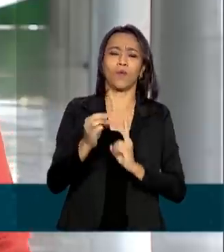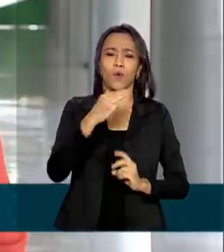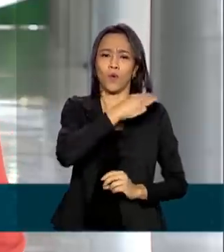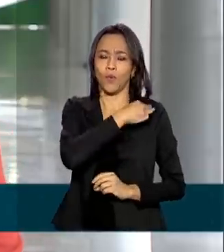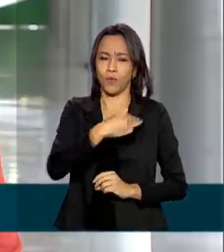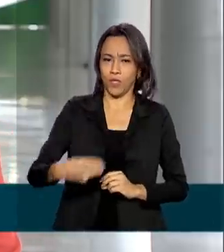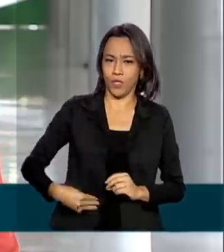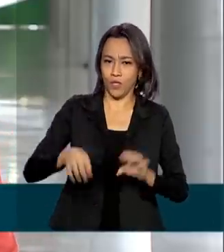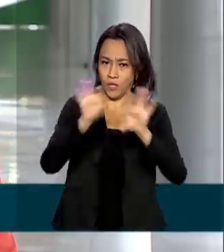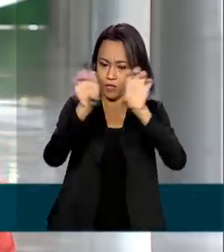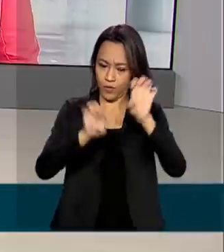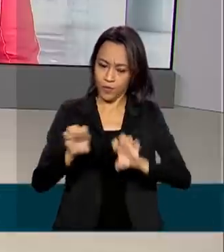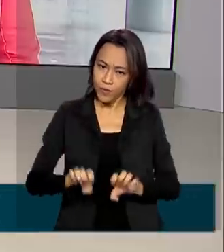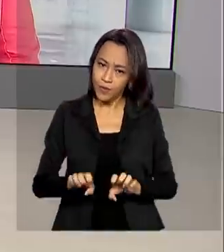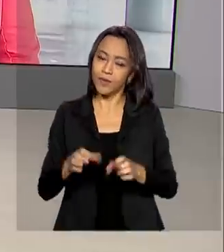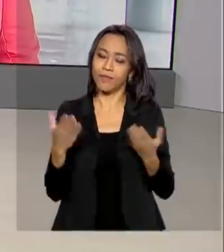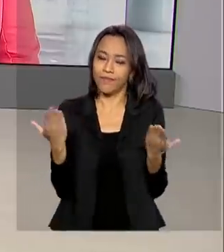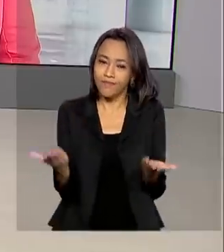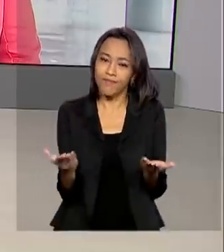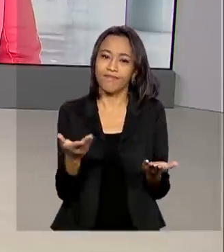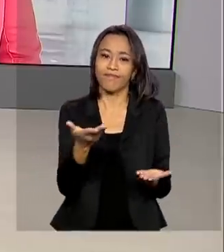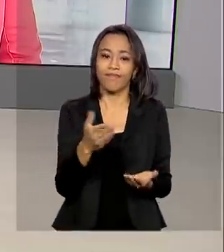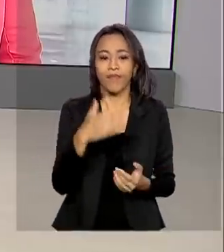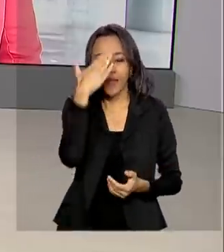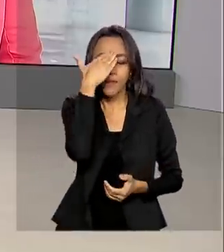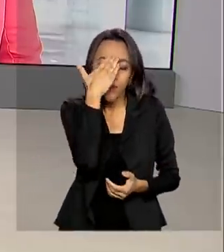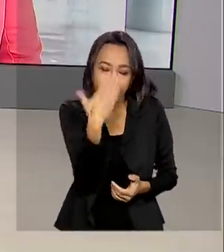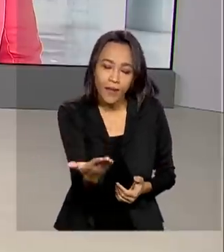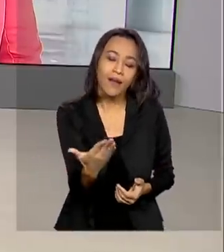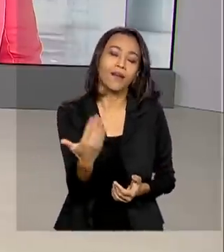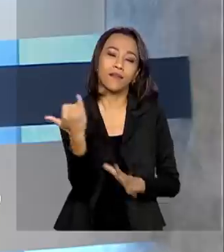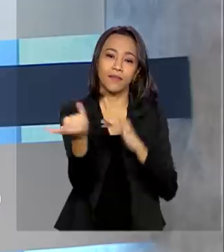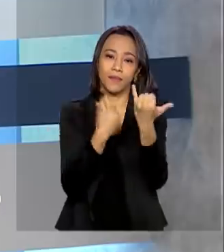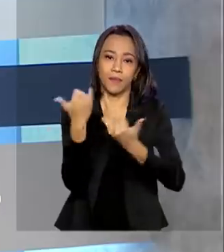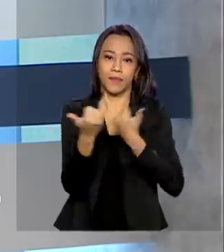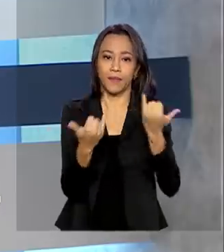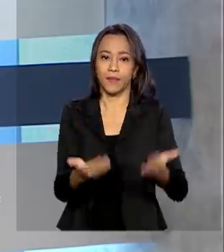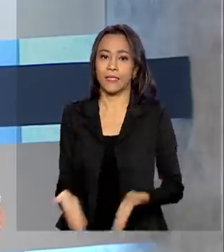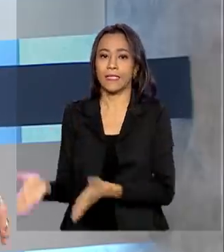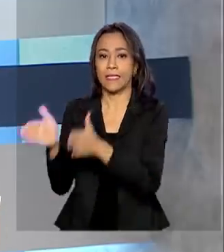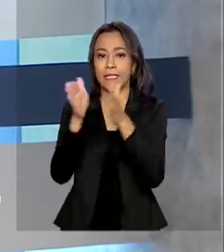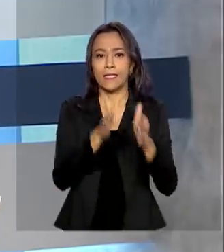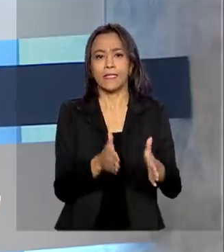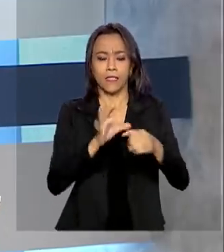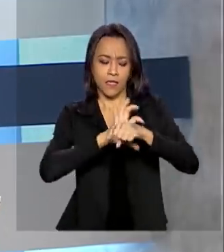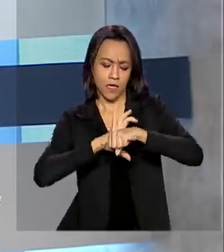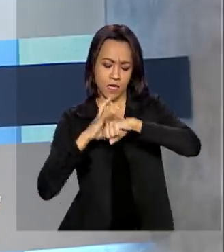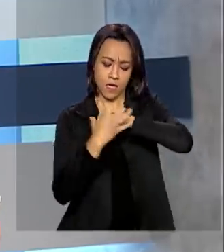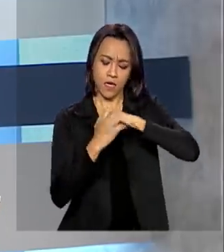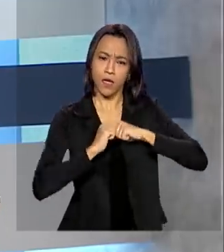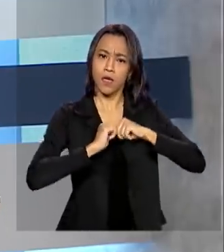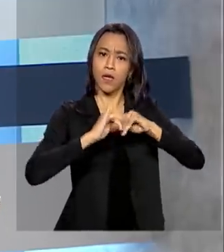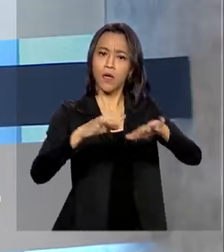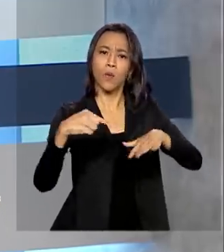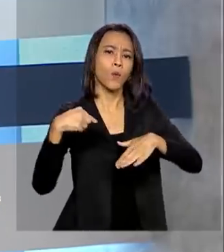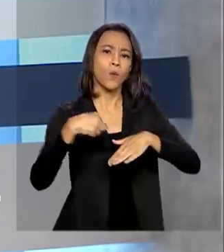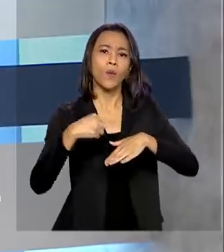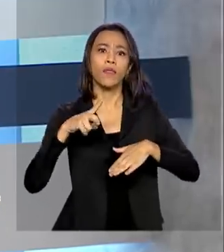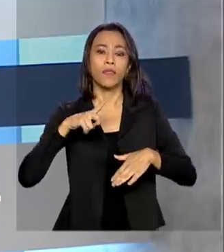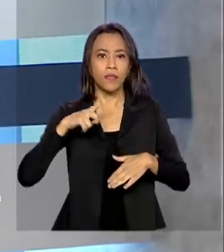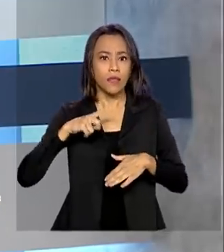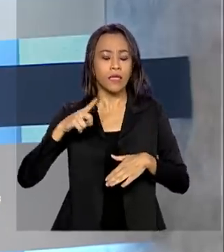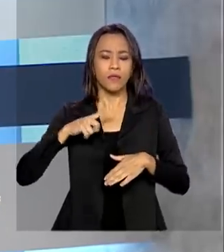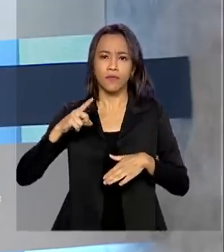Tarcísio Freitas. Renata, voltamos com você. Obrigada pelas informações, Márcia. A pandemia de coronavírus trouxe uma nova